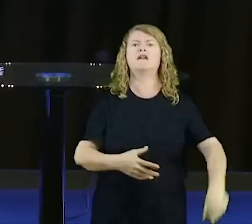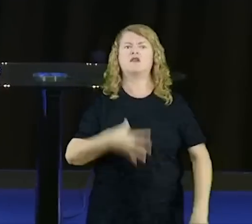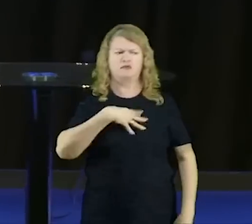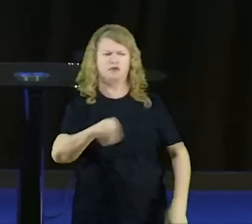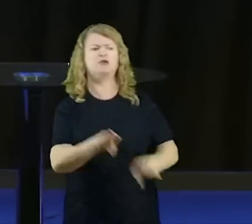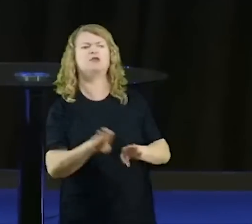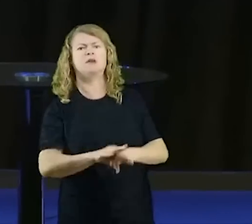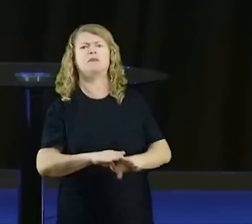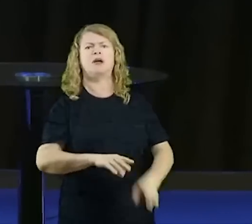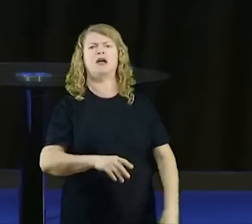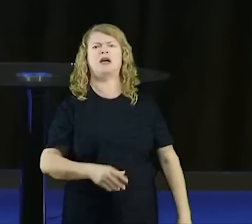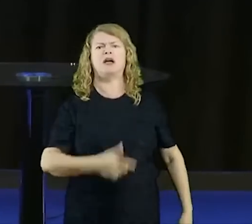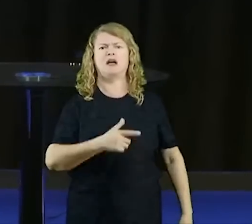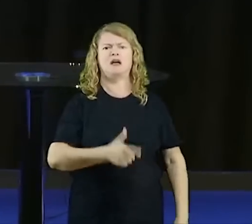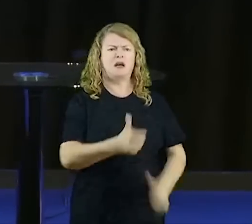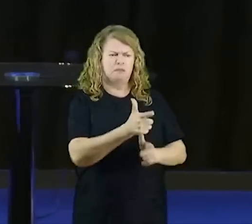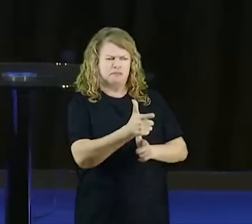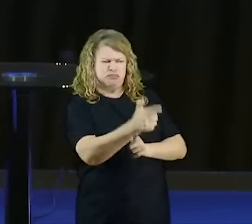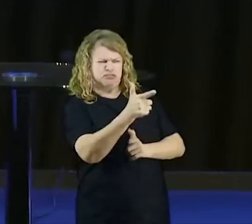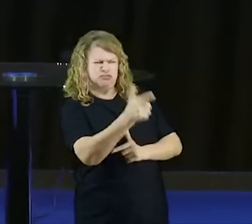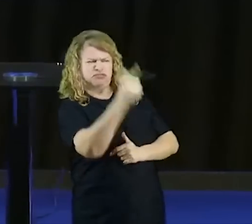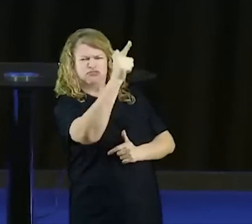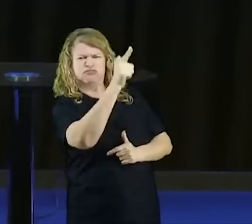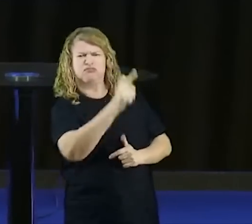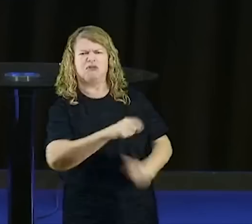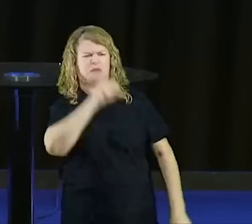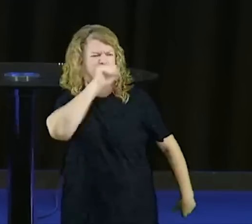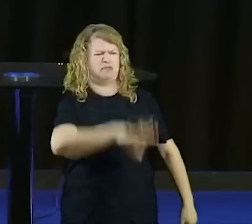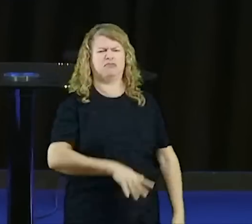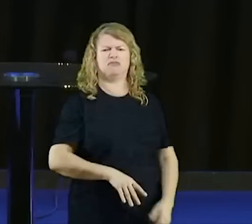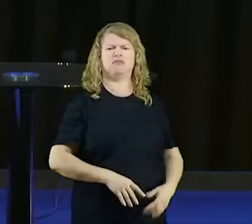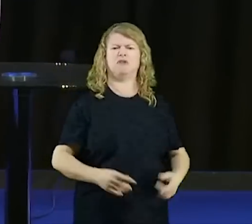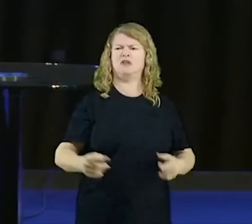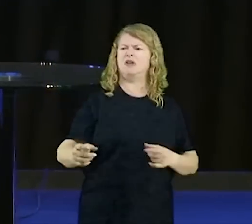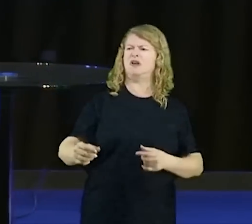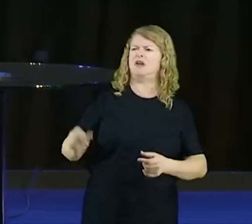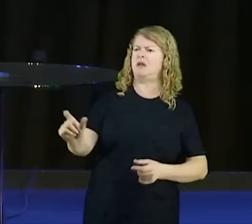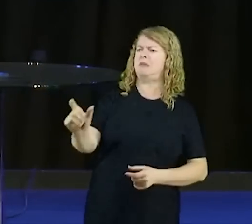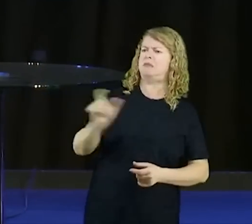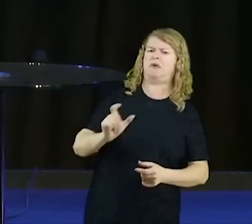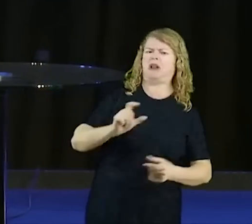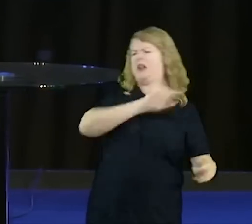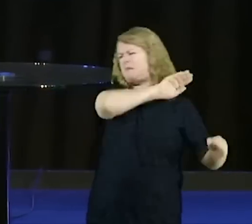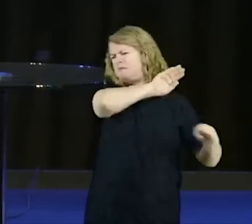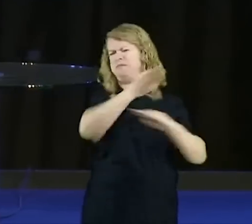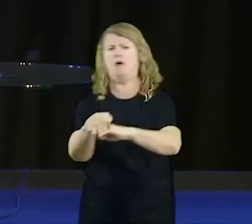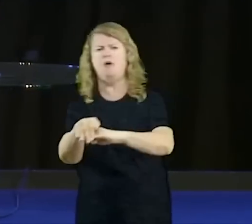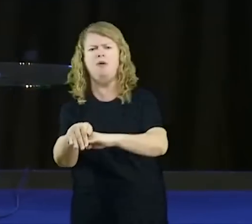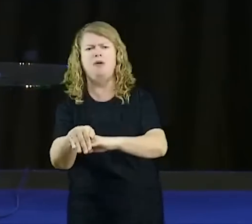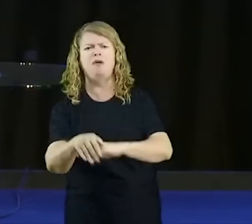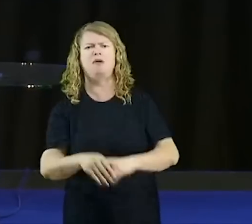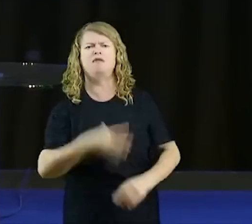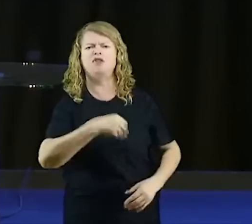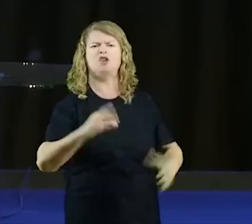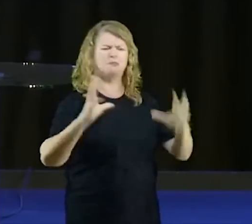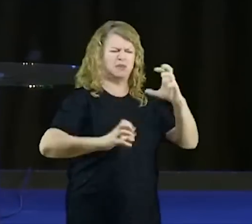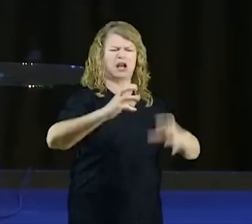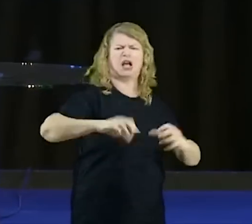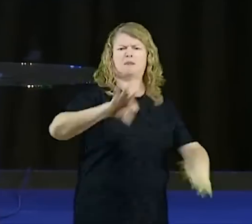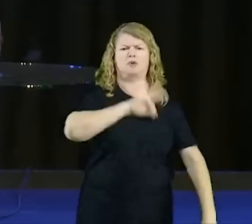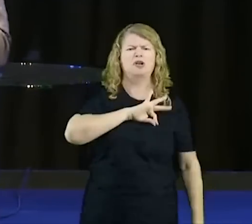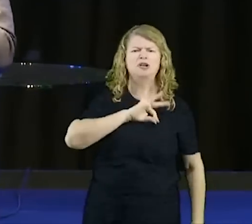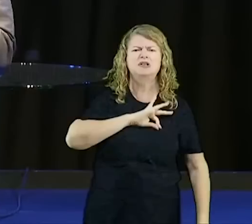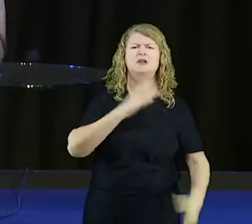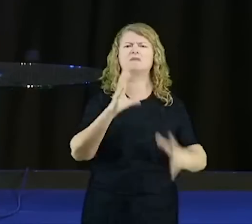a pistola, com o fuzil, não leva desaforo para casa, olha o filho como é que é, briga com todo mundo, briga com a polícia, briga com o bandido,